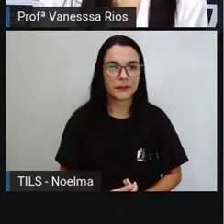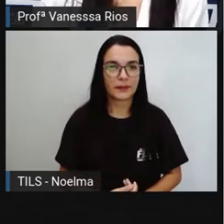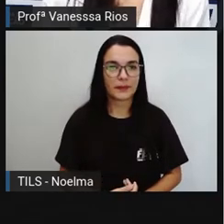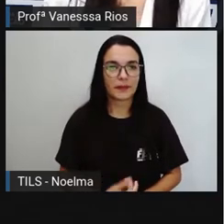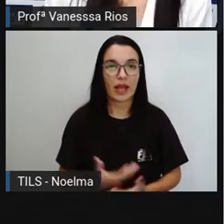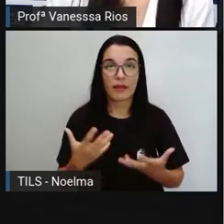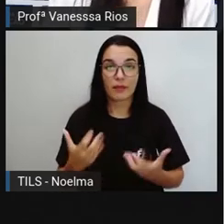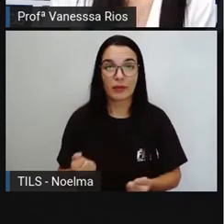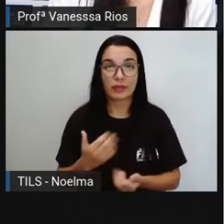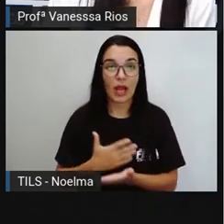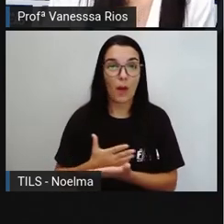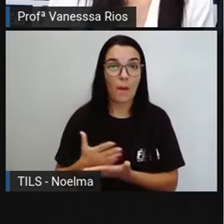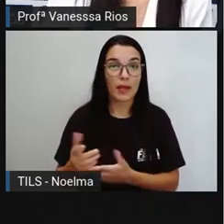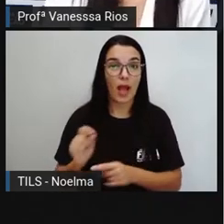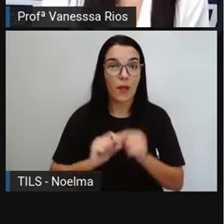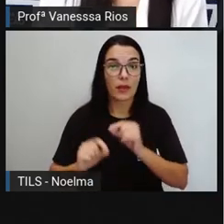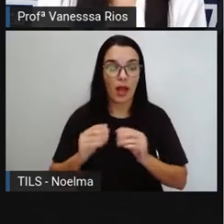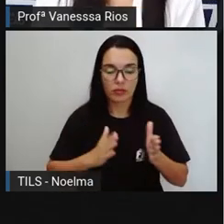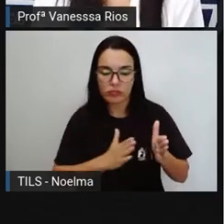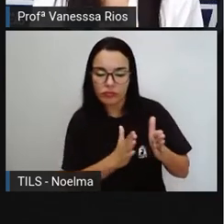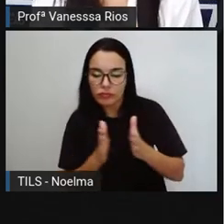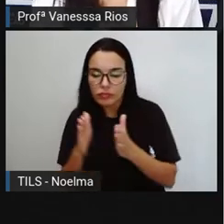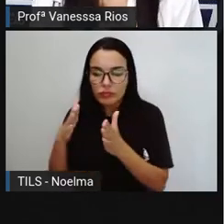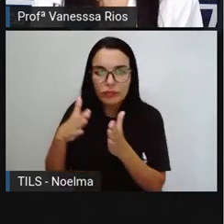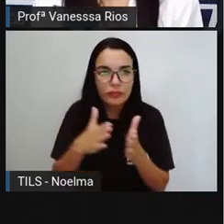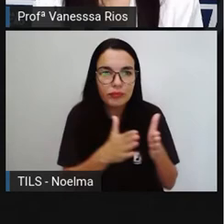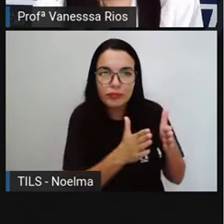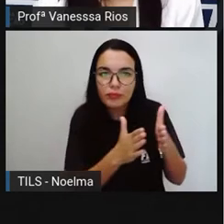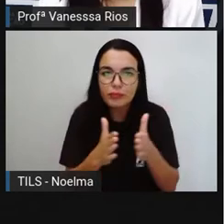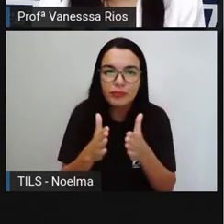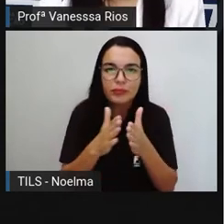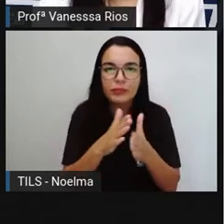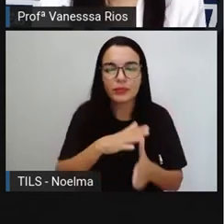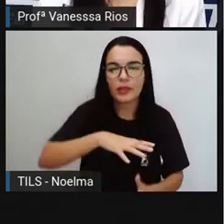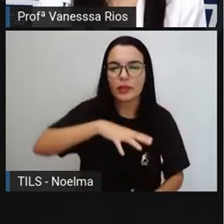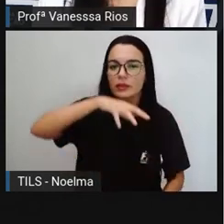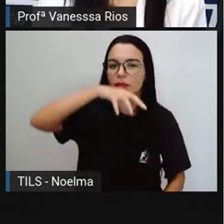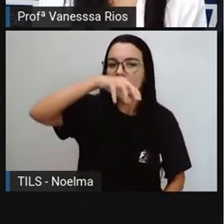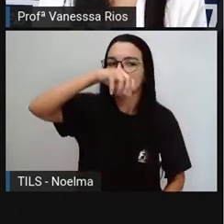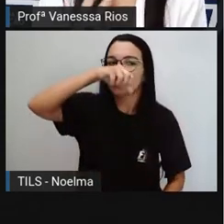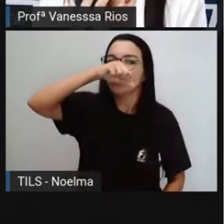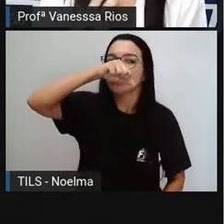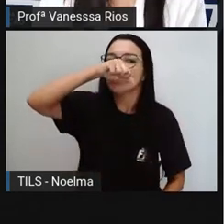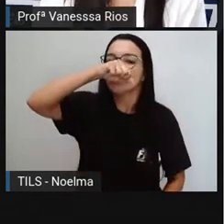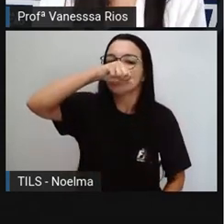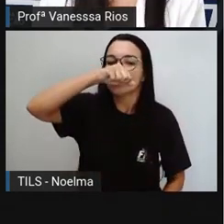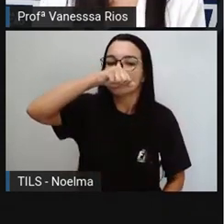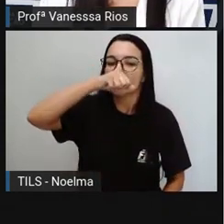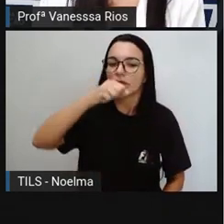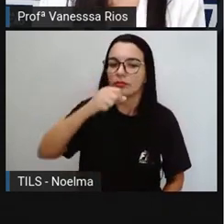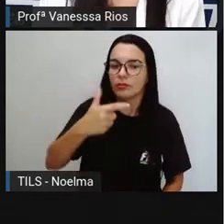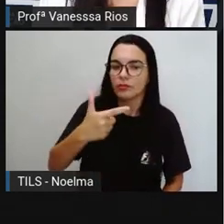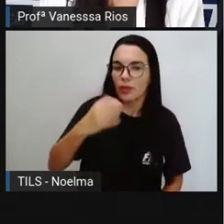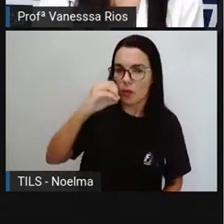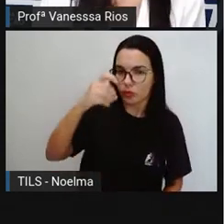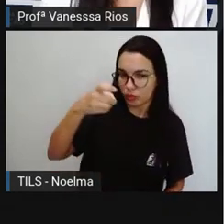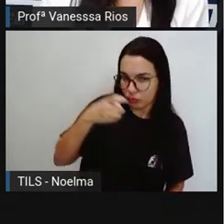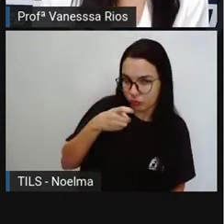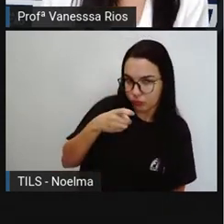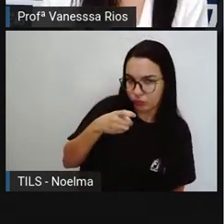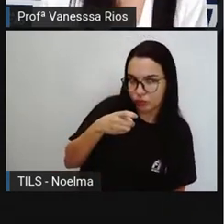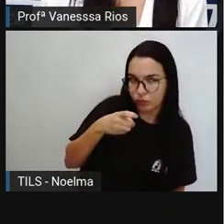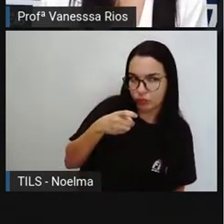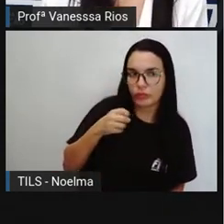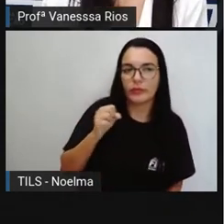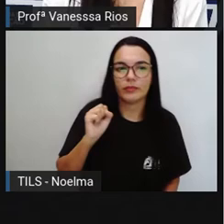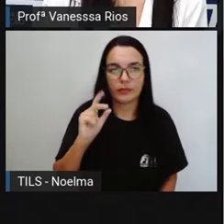E aí, vamos, então, acompanhar o caminho, não é? Do ar, né? A partir do momento que ele entra no